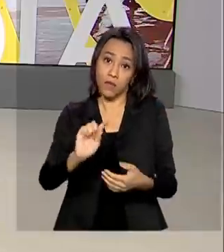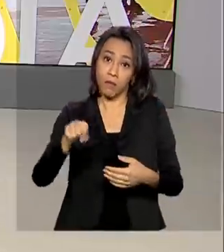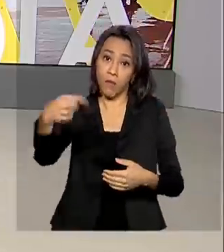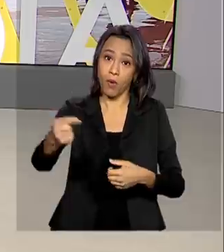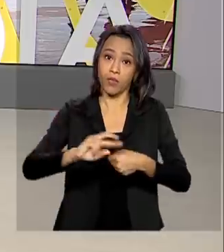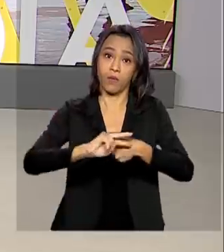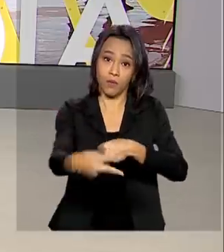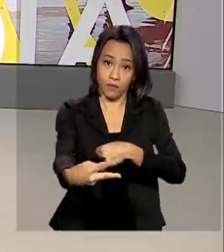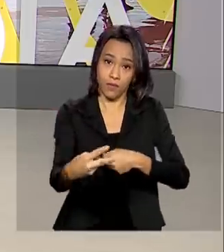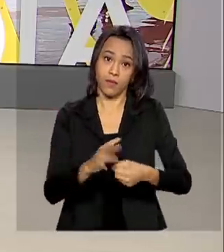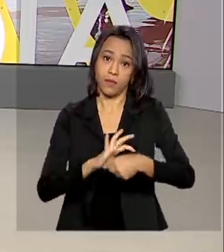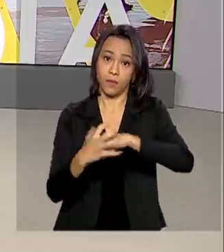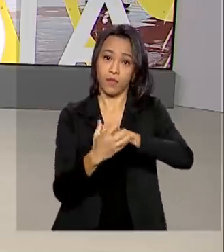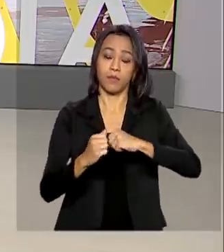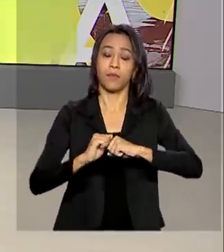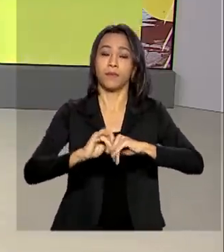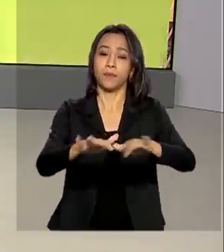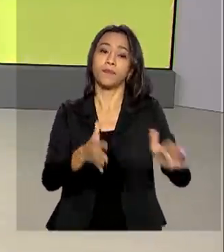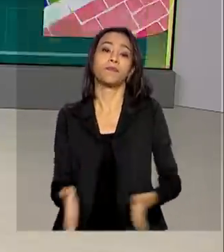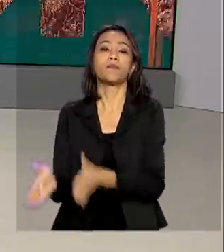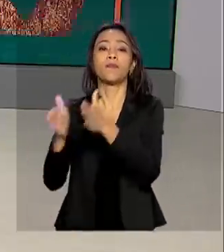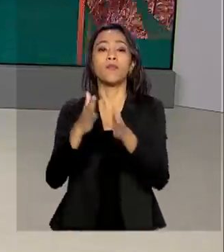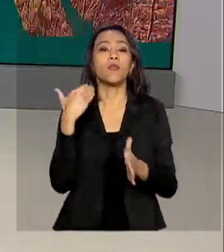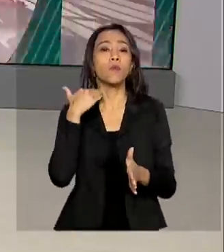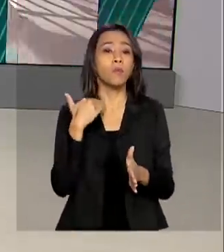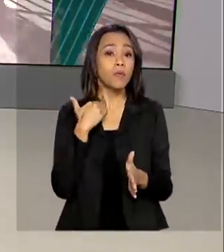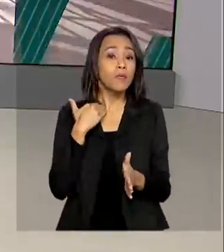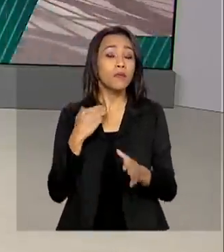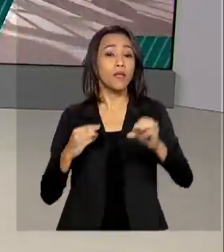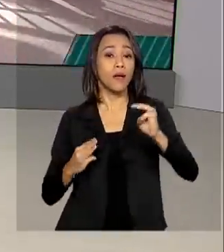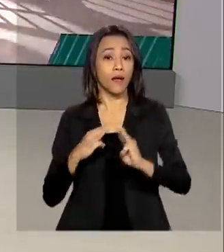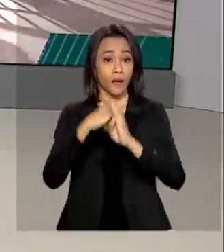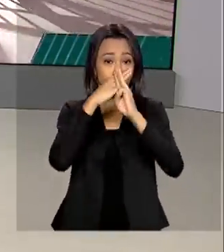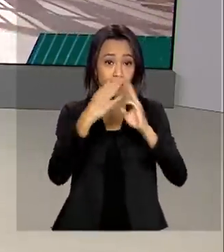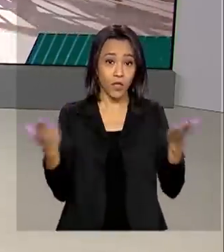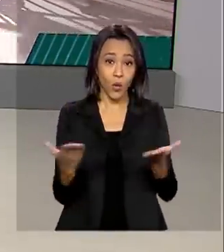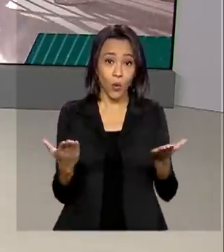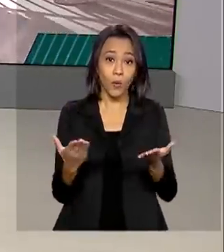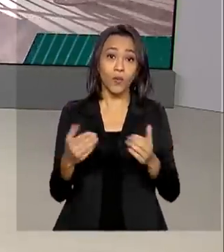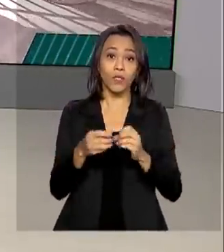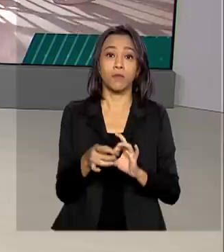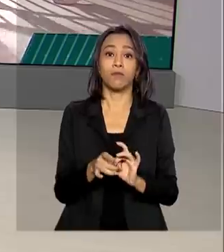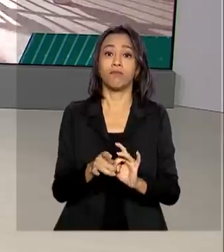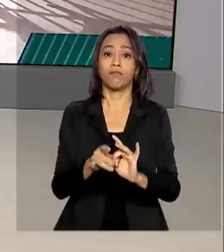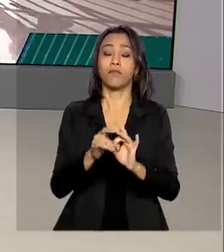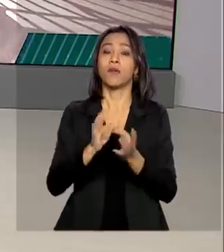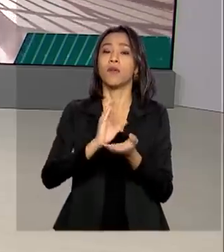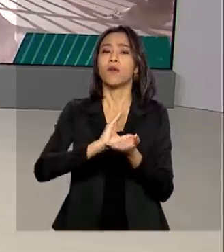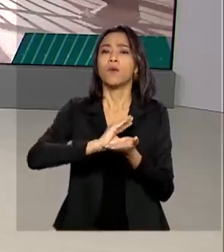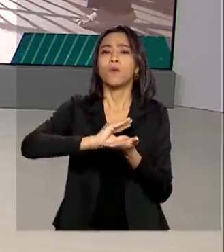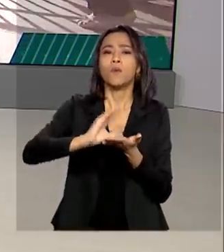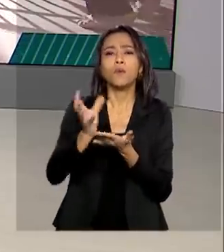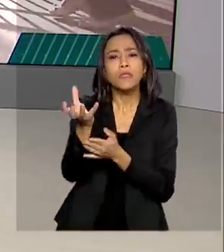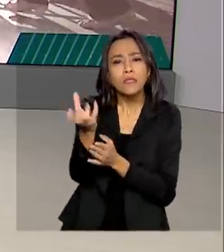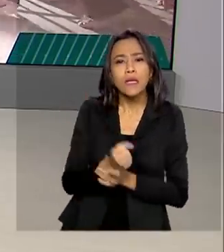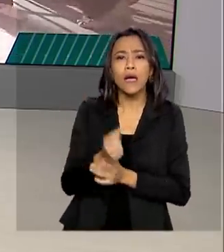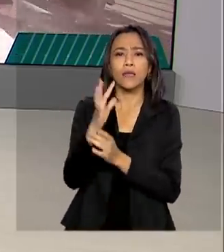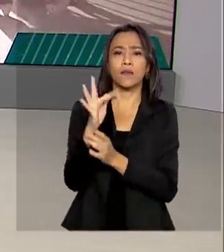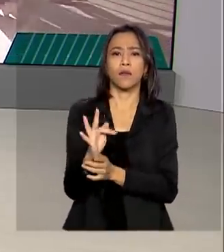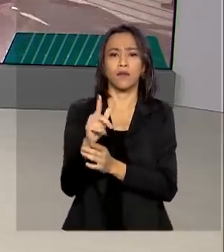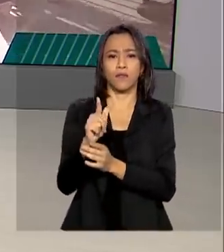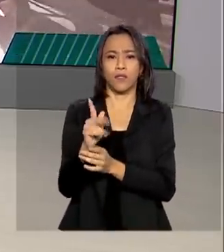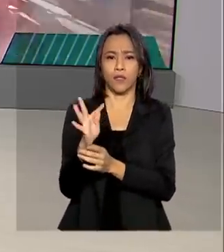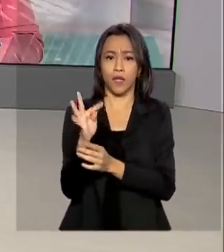E a Caixa libera hoje novos créditos do saque emergencial do FGTS para trabalhadores nascidos em julho. A